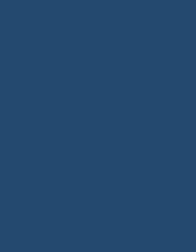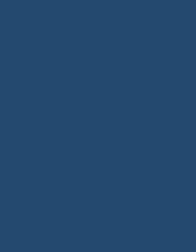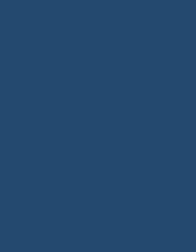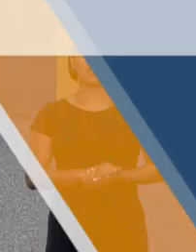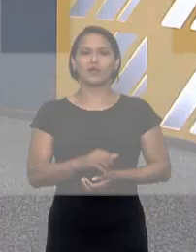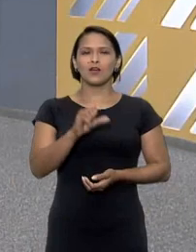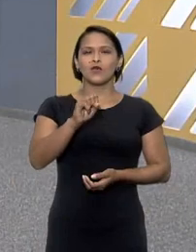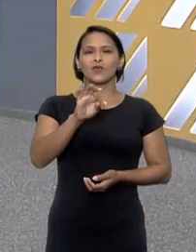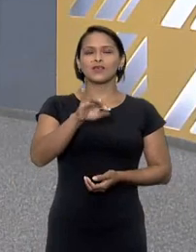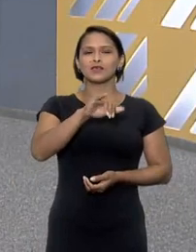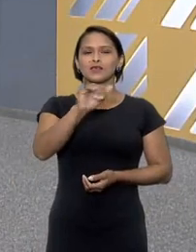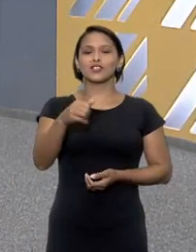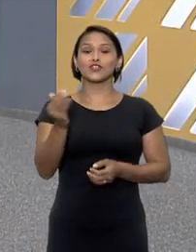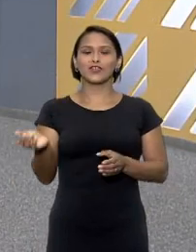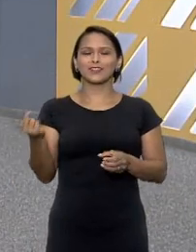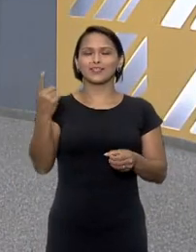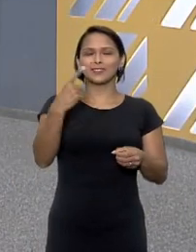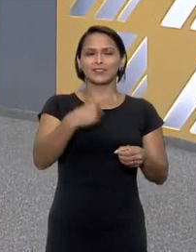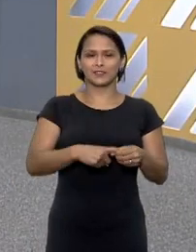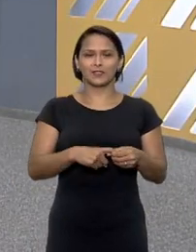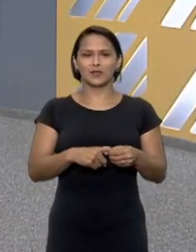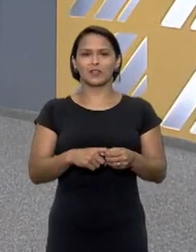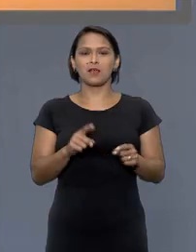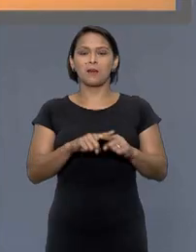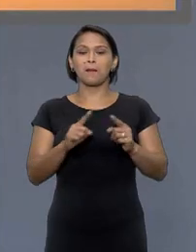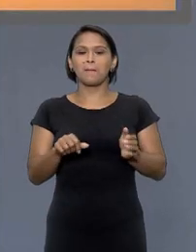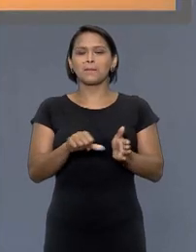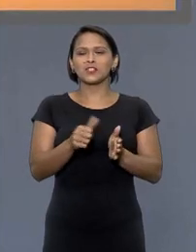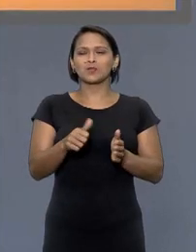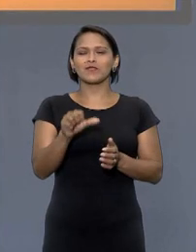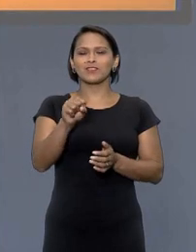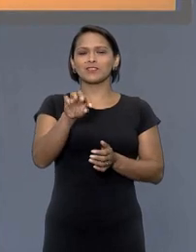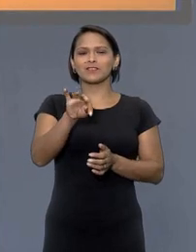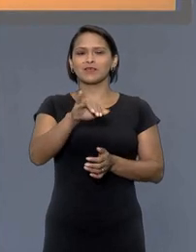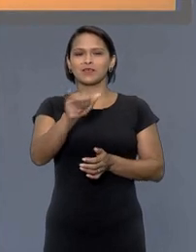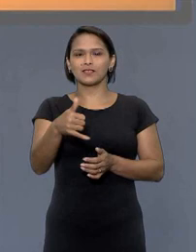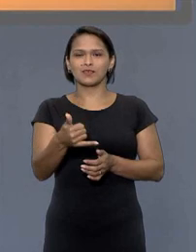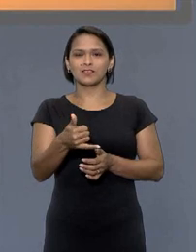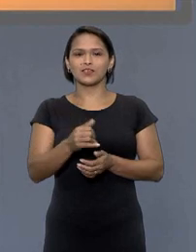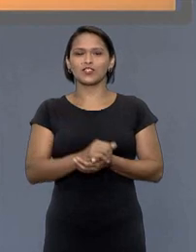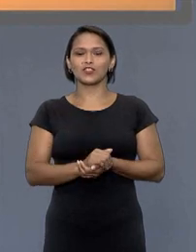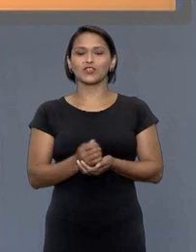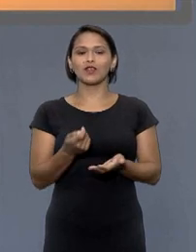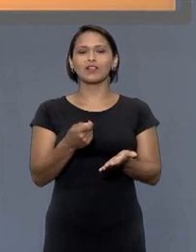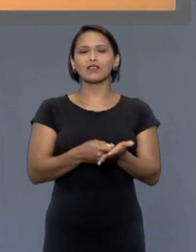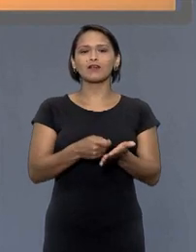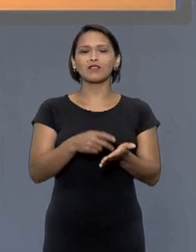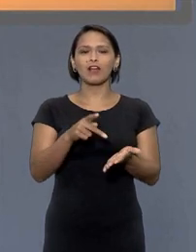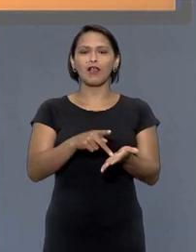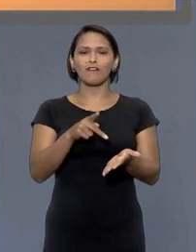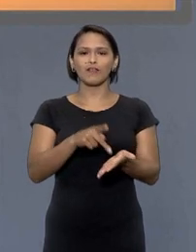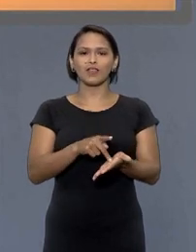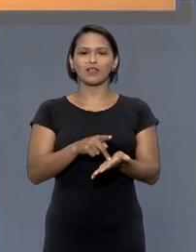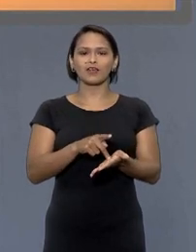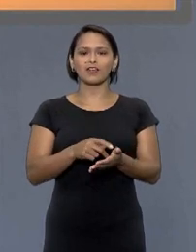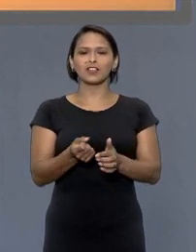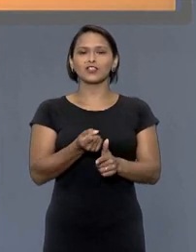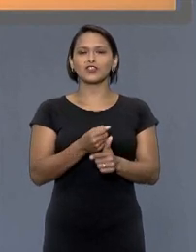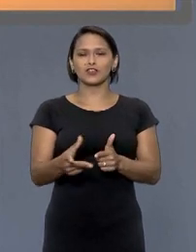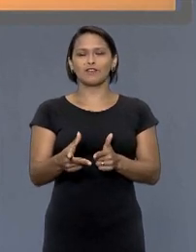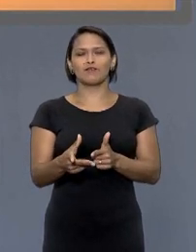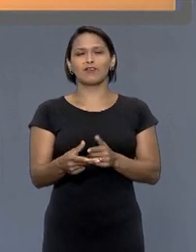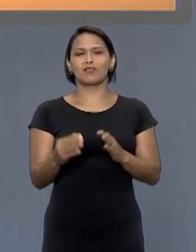o STJ Notícias está de volta mais uma vez o superior tribunal de justiça reafirmou as garantias de